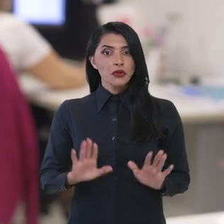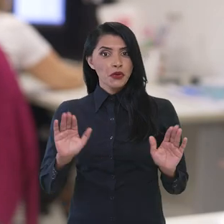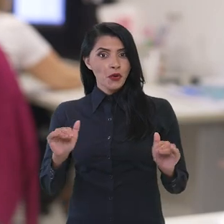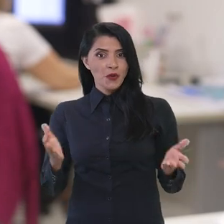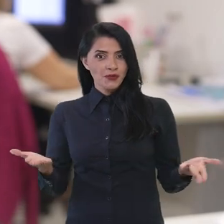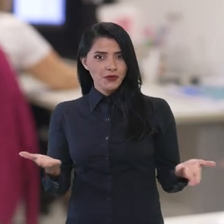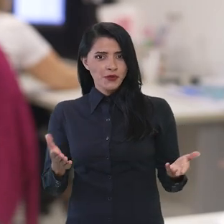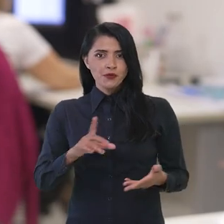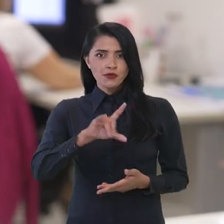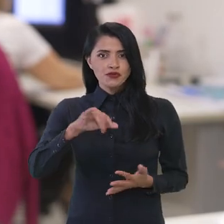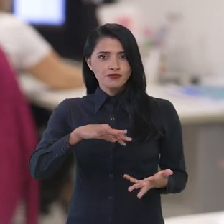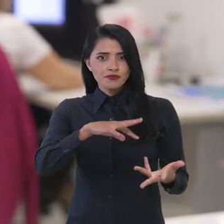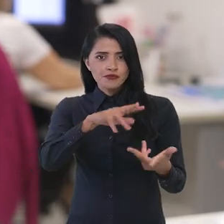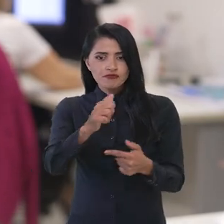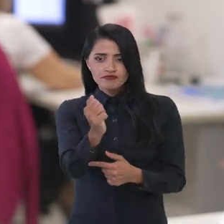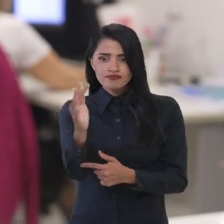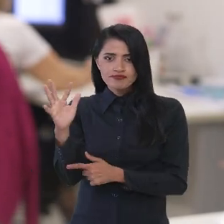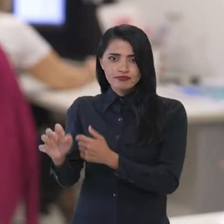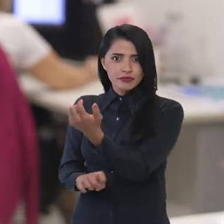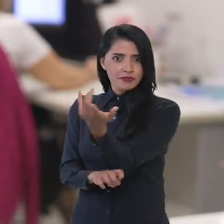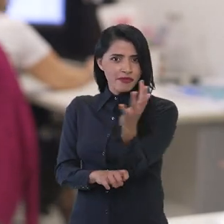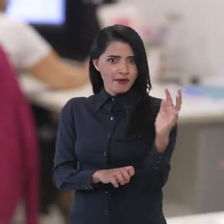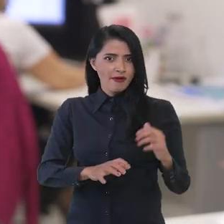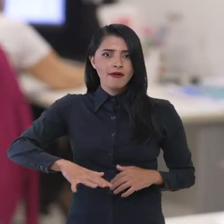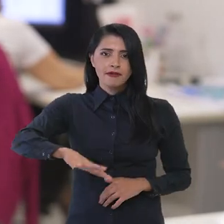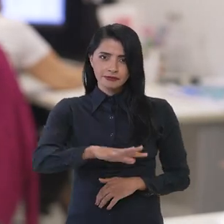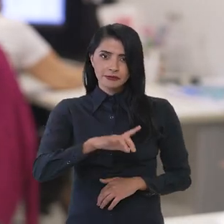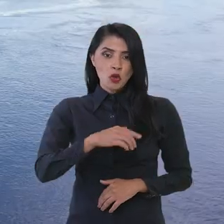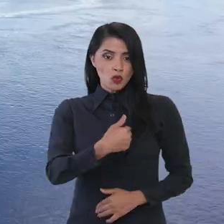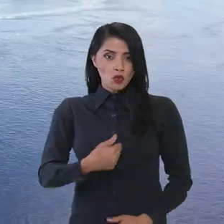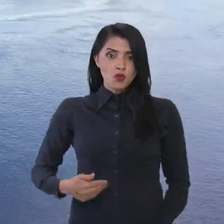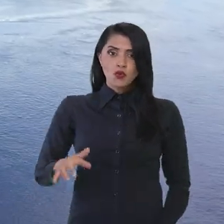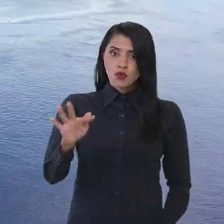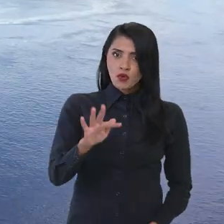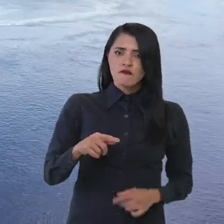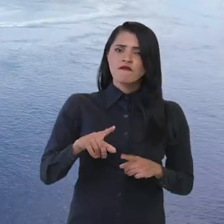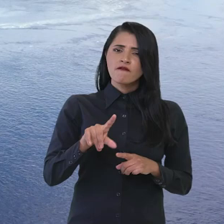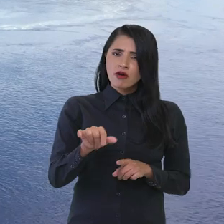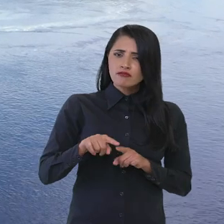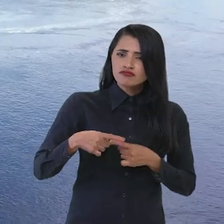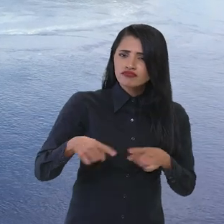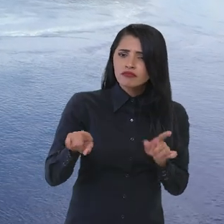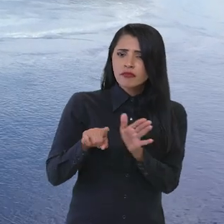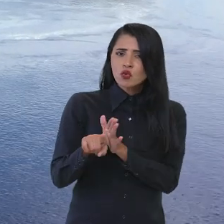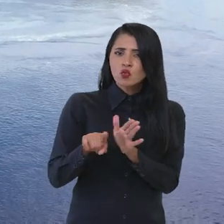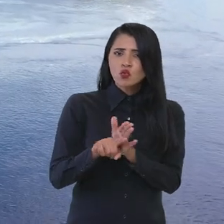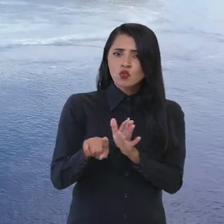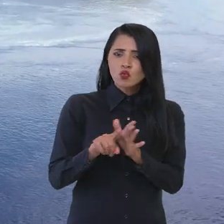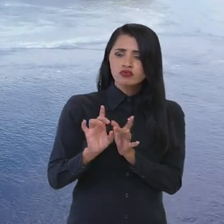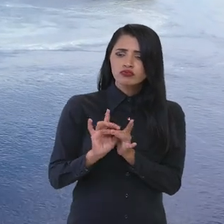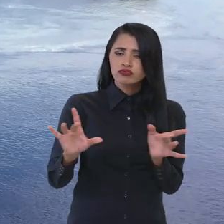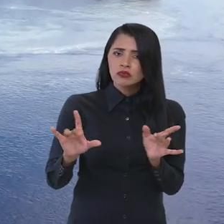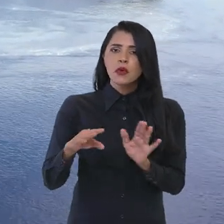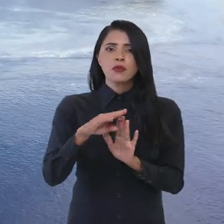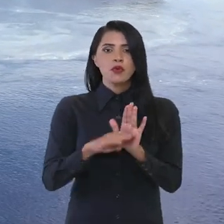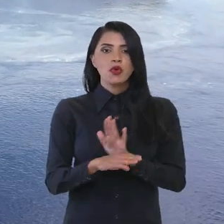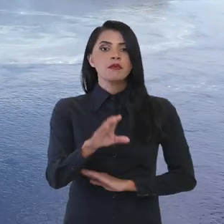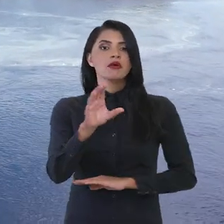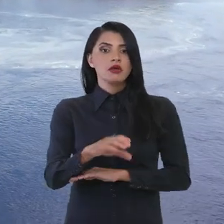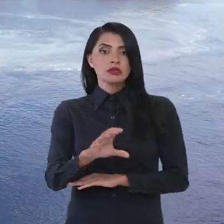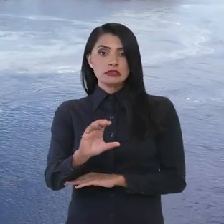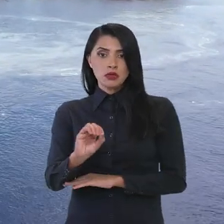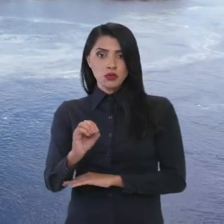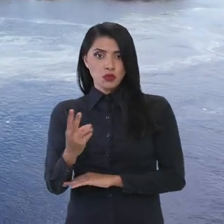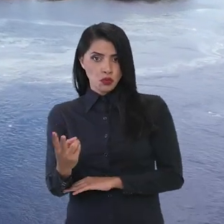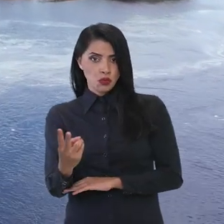Olá! Hoje é dia mundial do meio ambiente e o governo federal vai lançar uma consulta pública para o programa